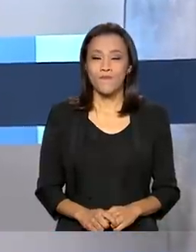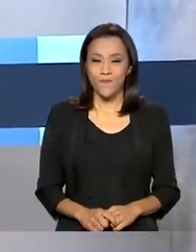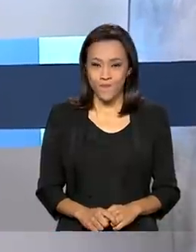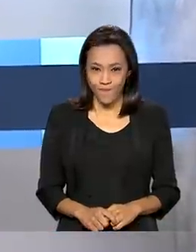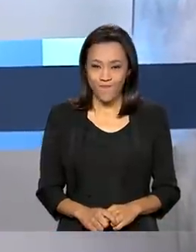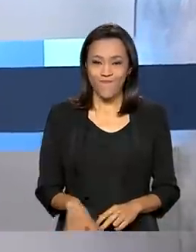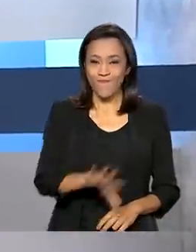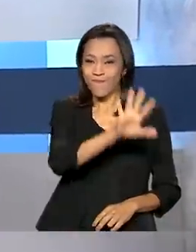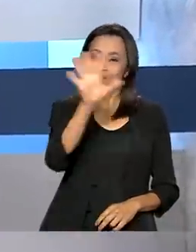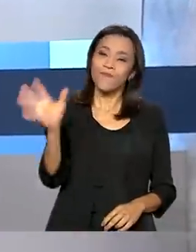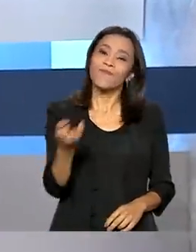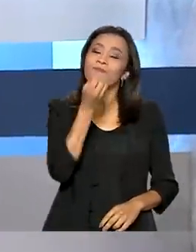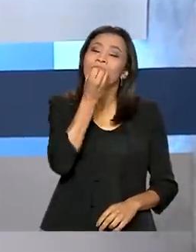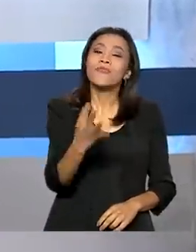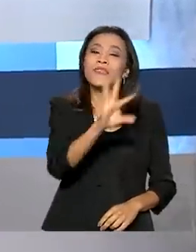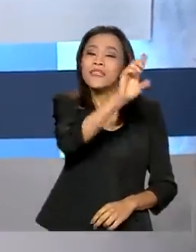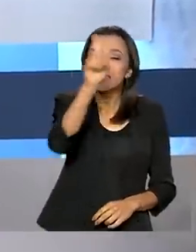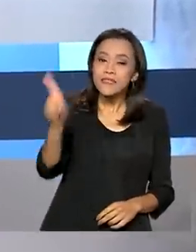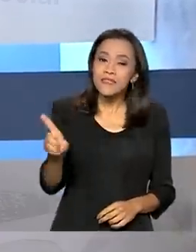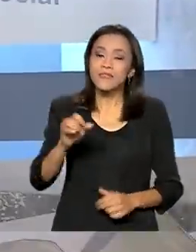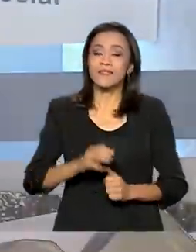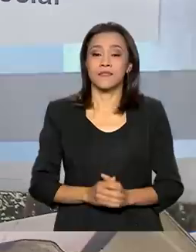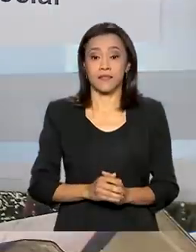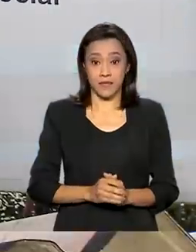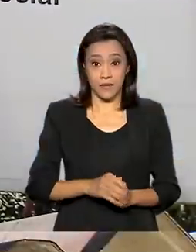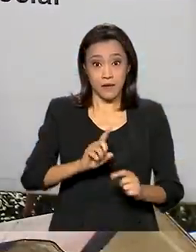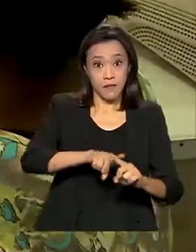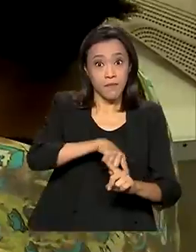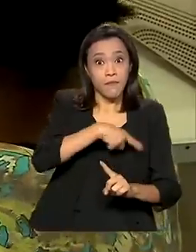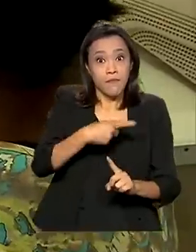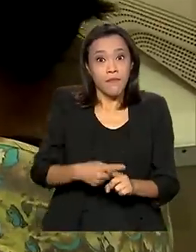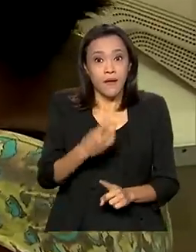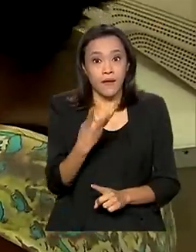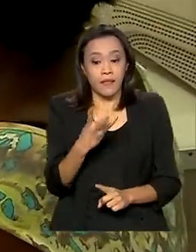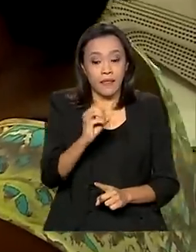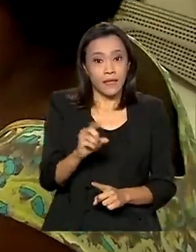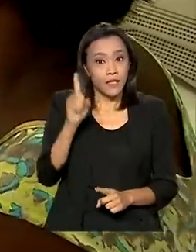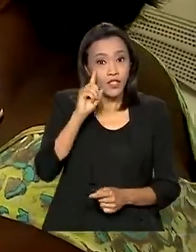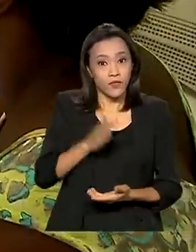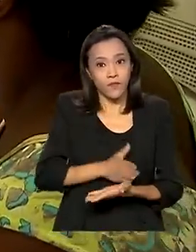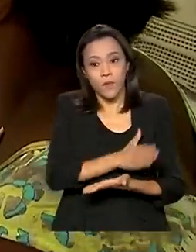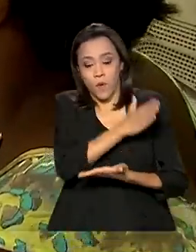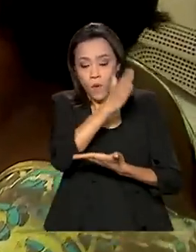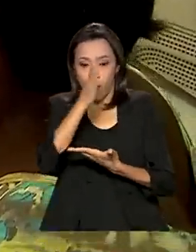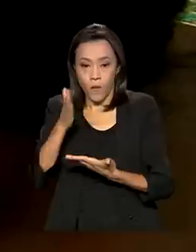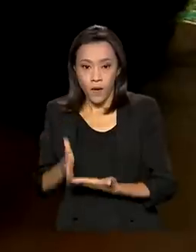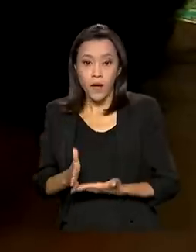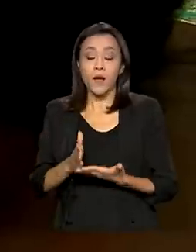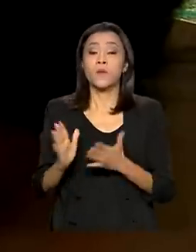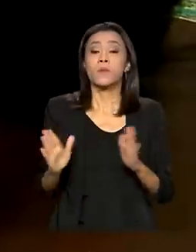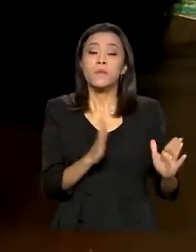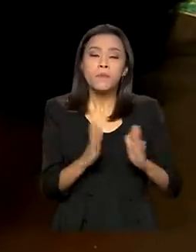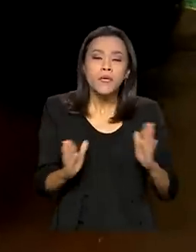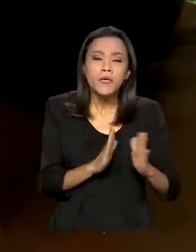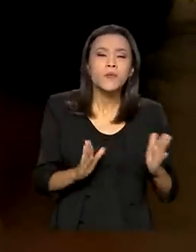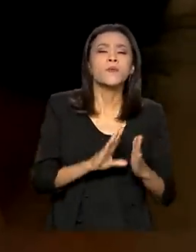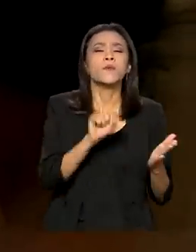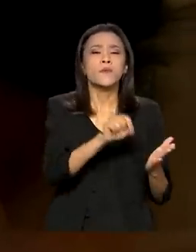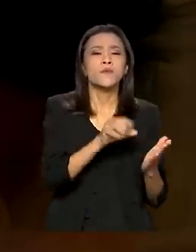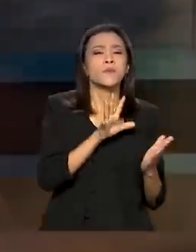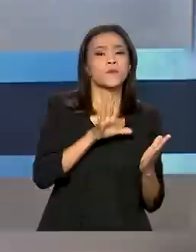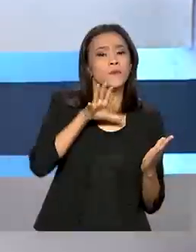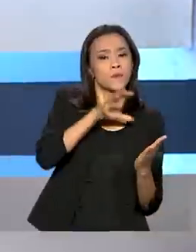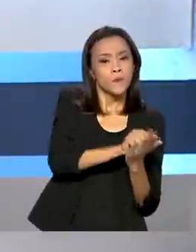Olá, bom dia. Mais 30 dias. Prorrogado prazo de atualização de dados no Cadastro